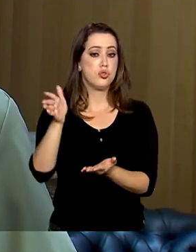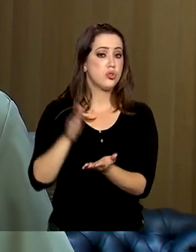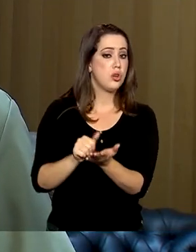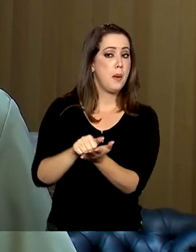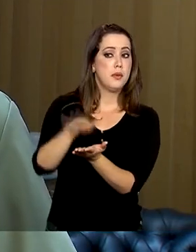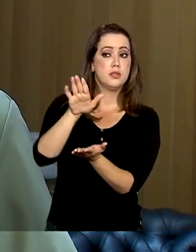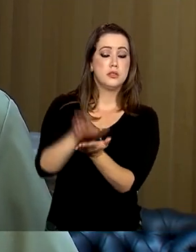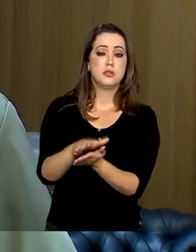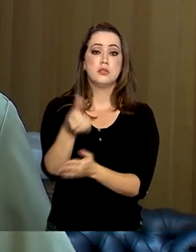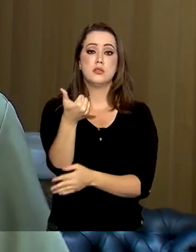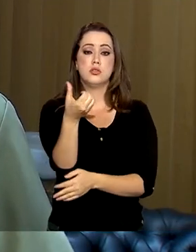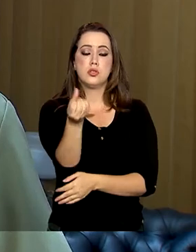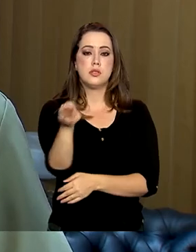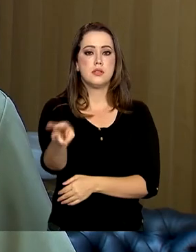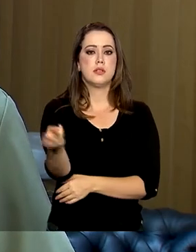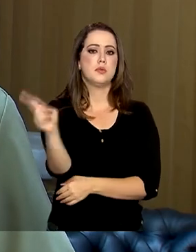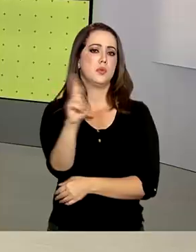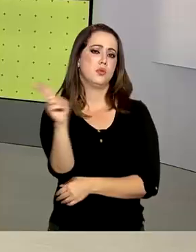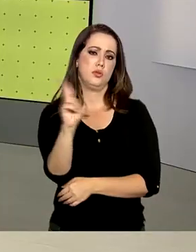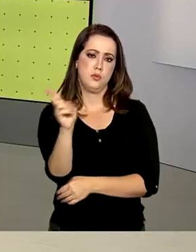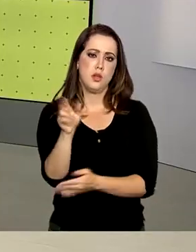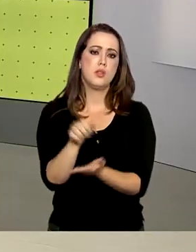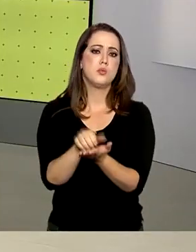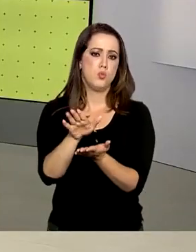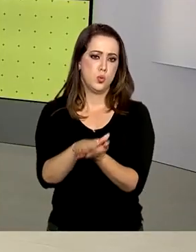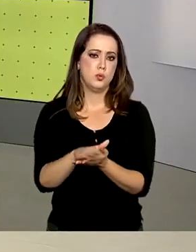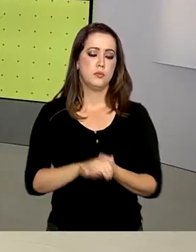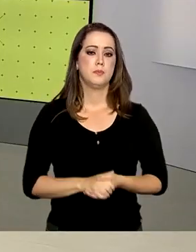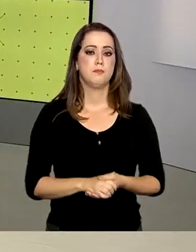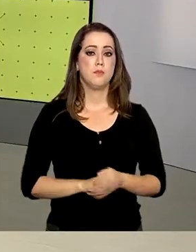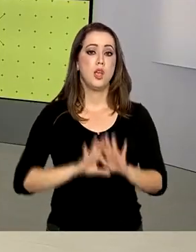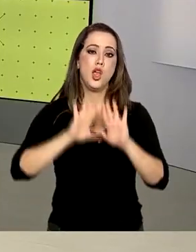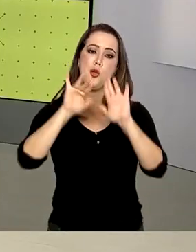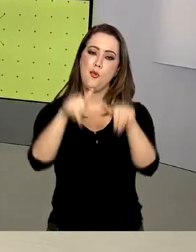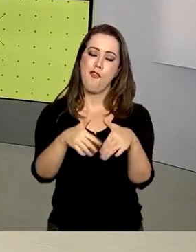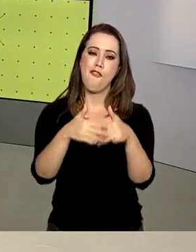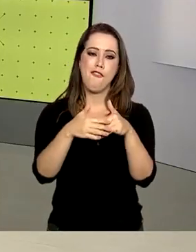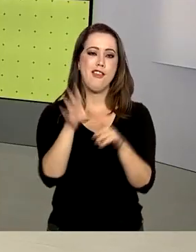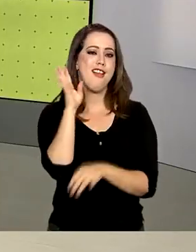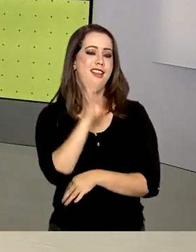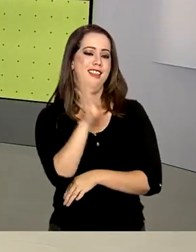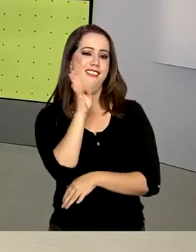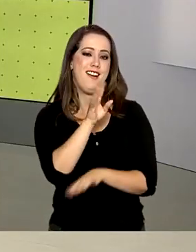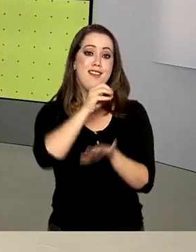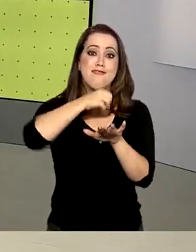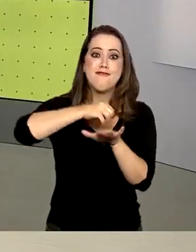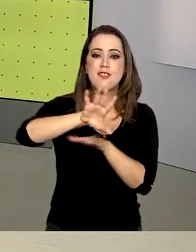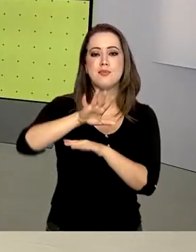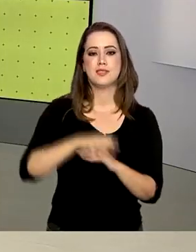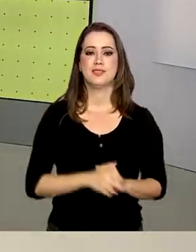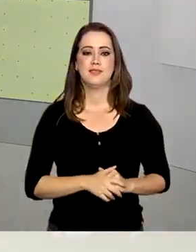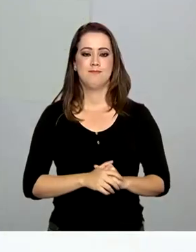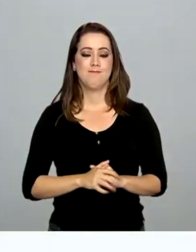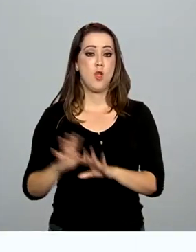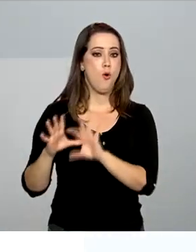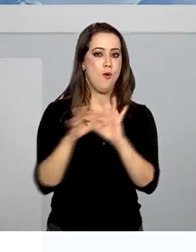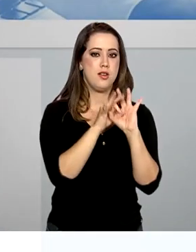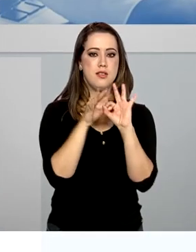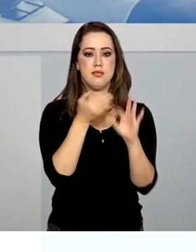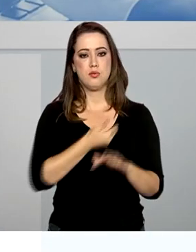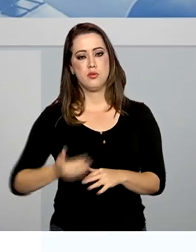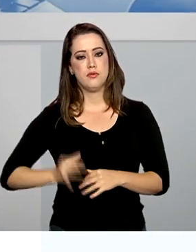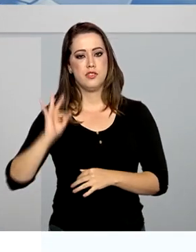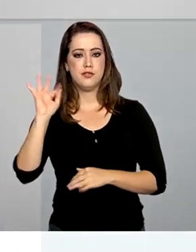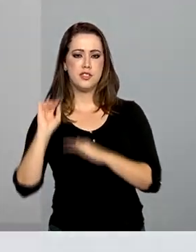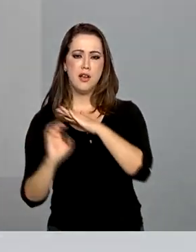mais de 16 milhões em termos de multas. E para encerrar, olha que bacana esta notícia. Uma parceria entre o governo